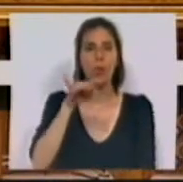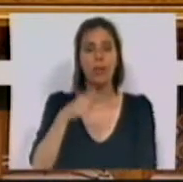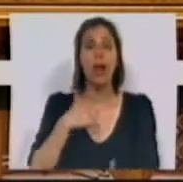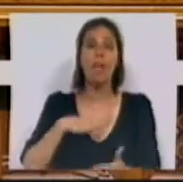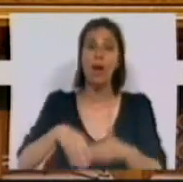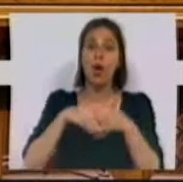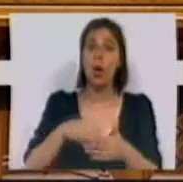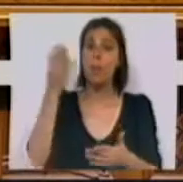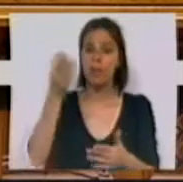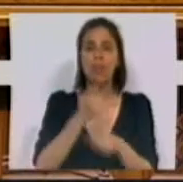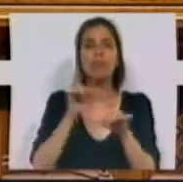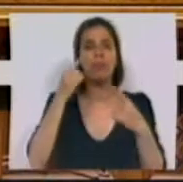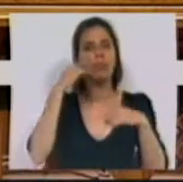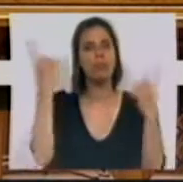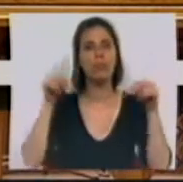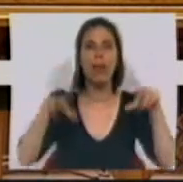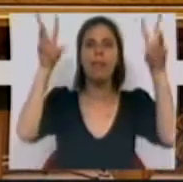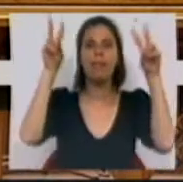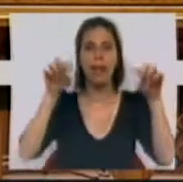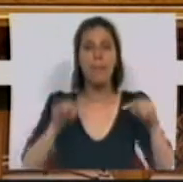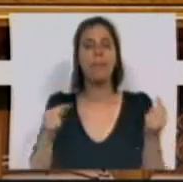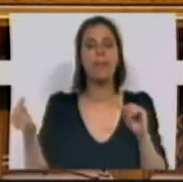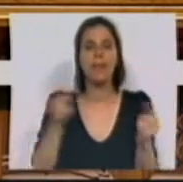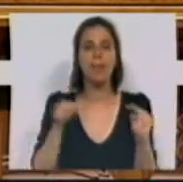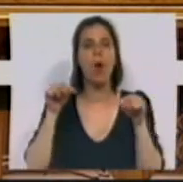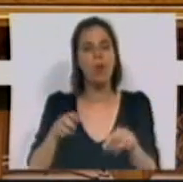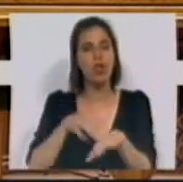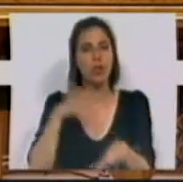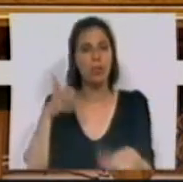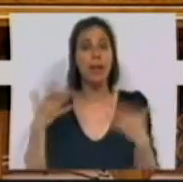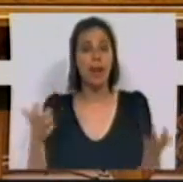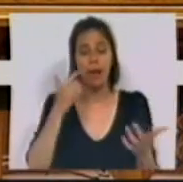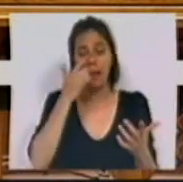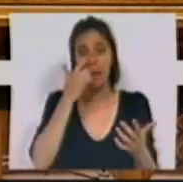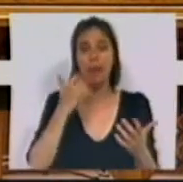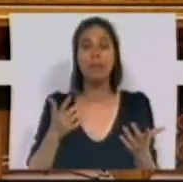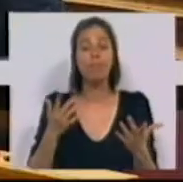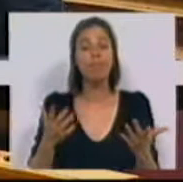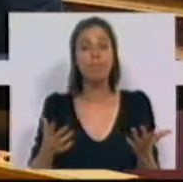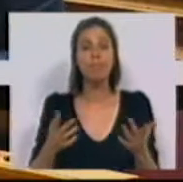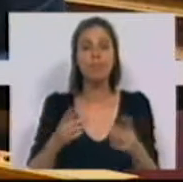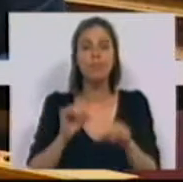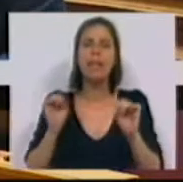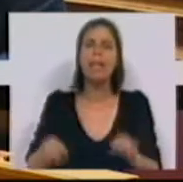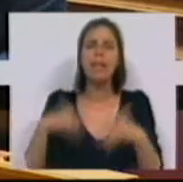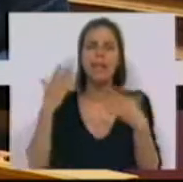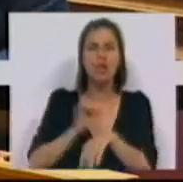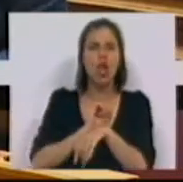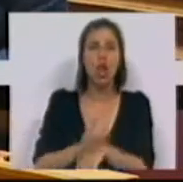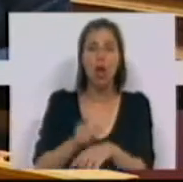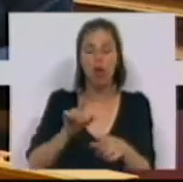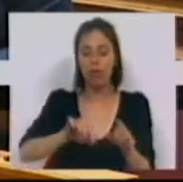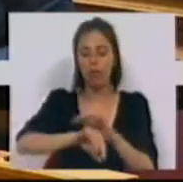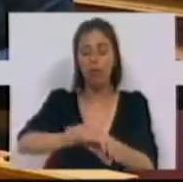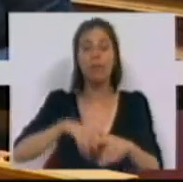cumprimentá-la por ter trazido este tema a debate hoje em plenário e por, desde o início, estar